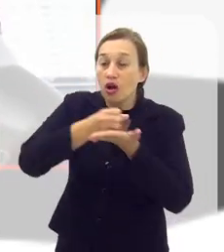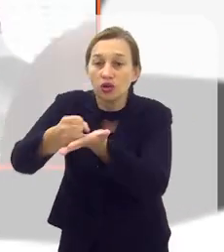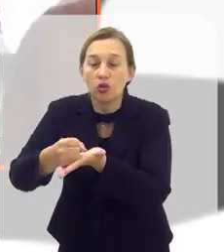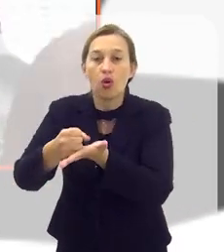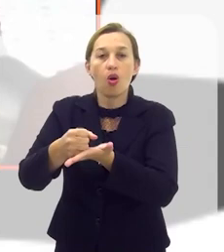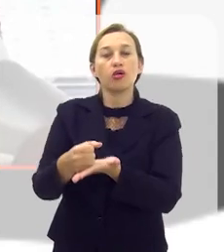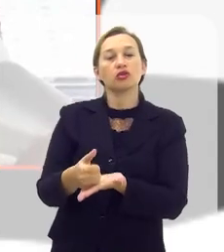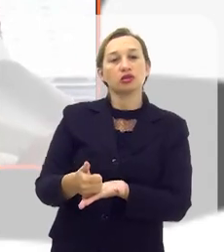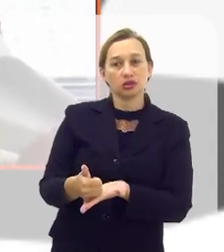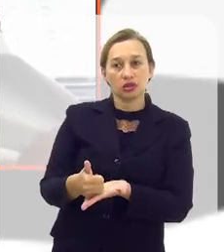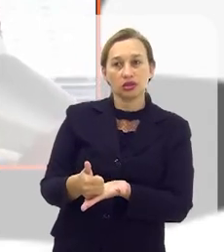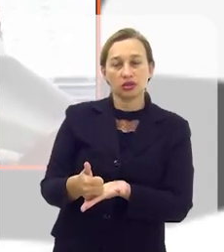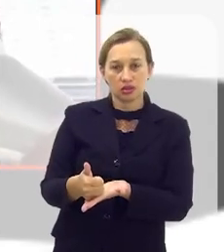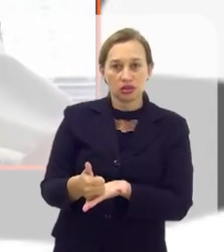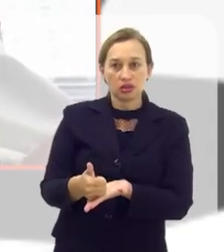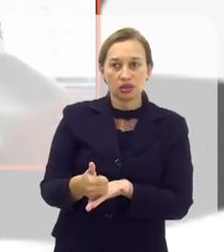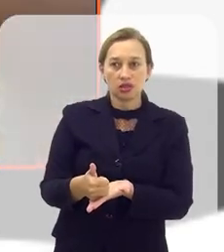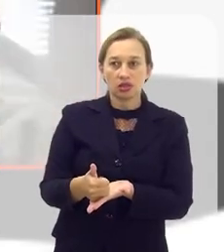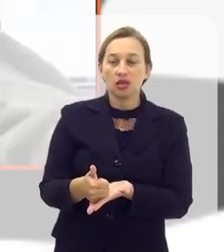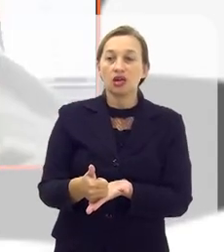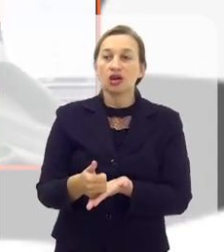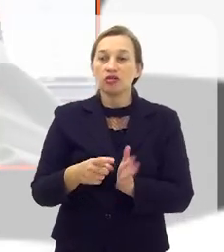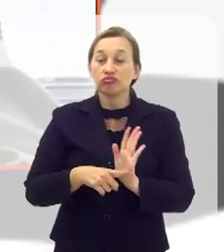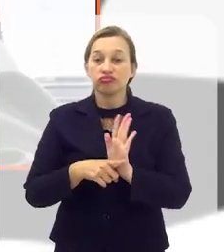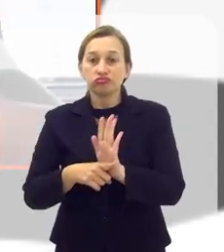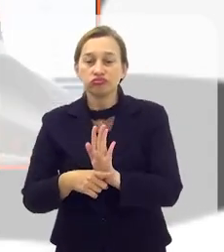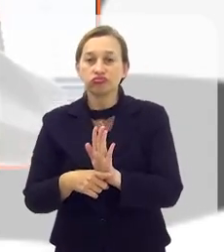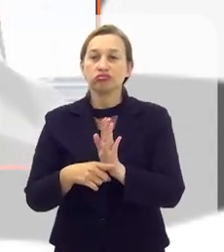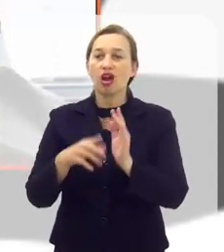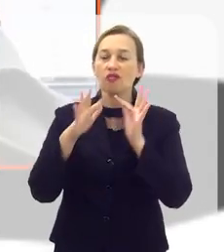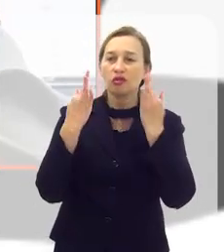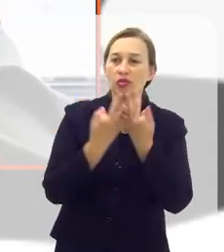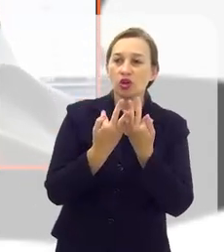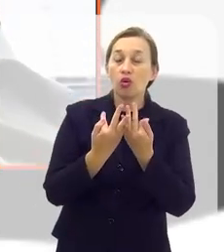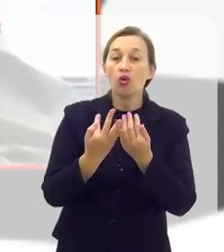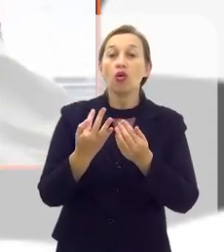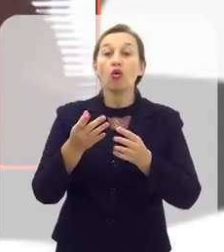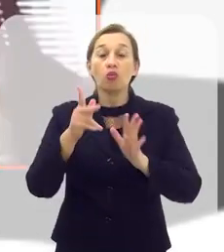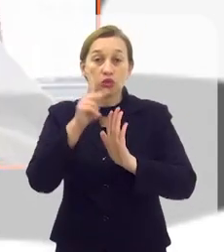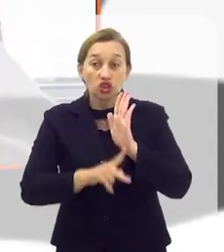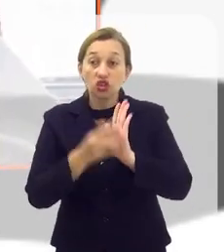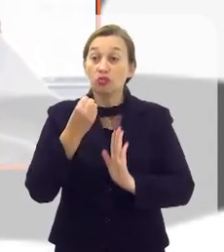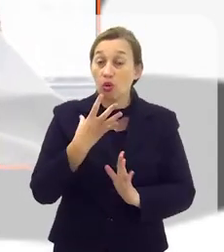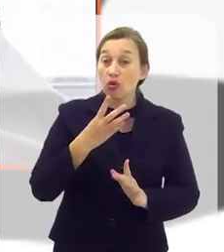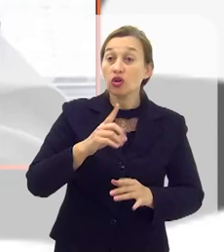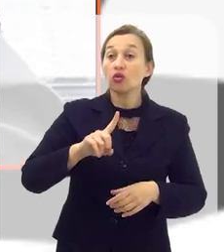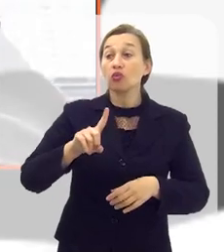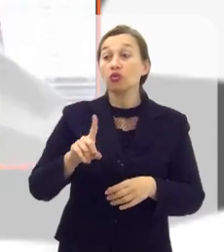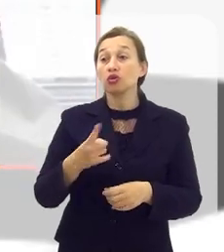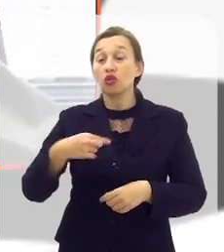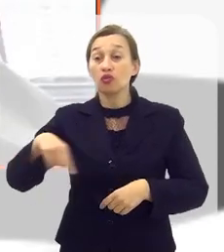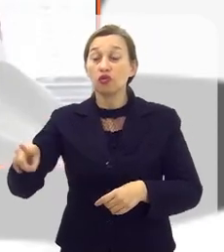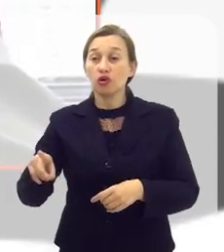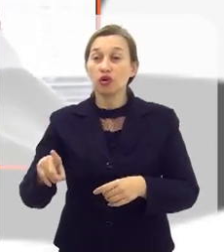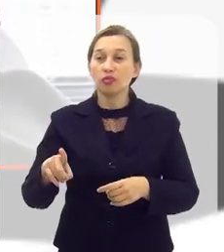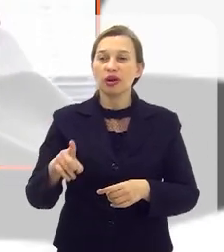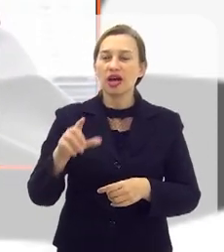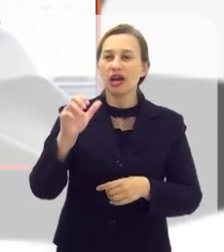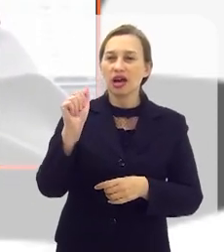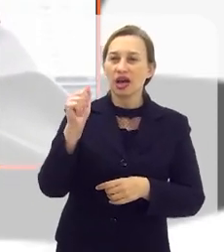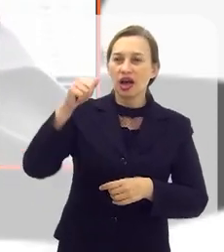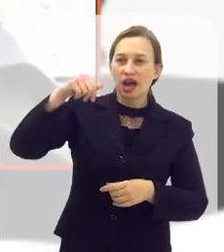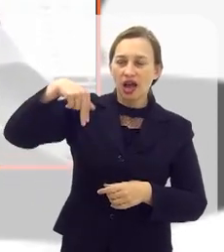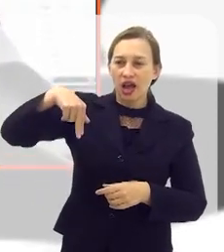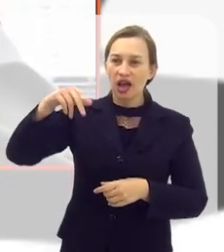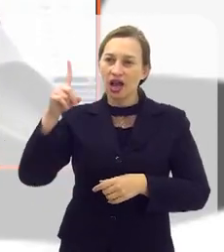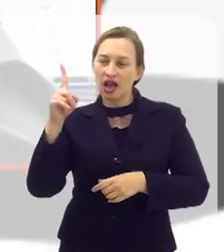primeiros socorros, com mais obediência à família. Então, é projeto que deu certo. Quando eu fui para a Ano dos Reis,